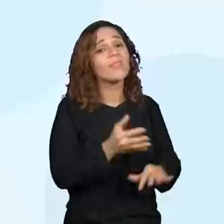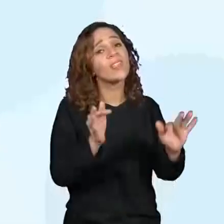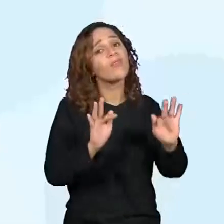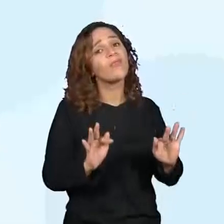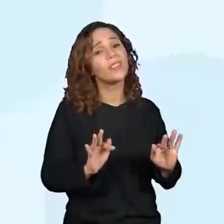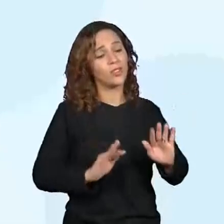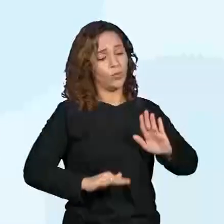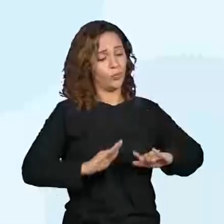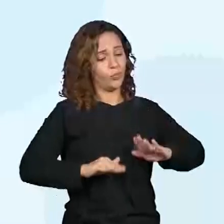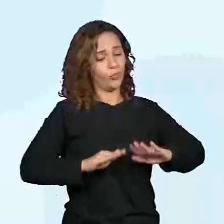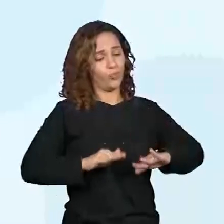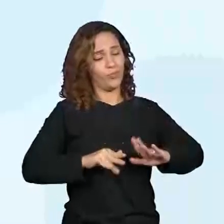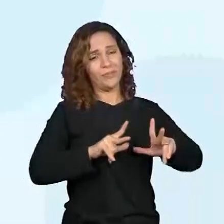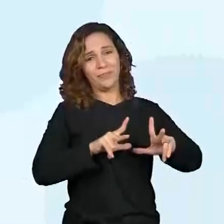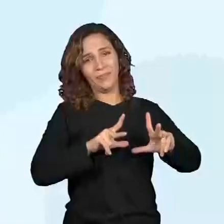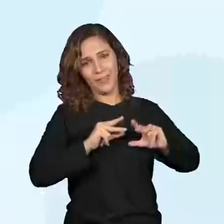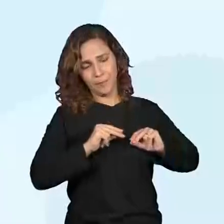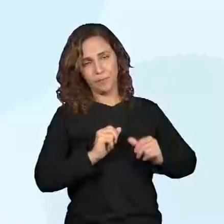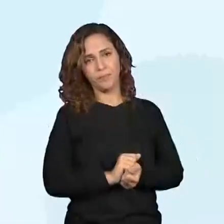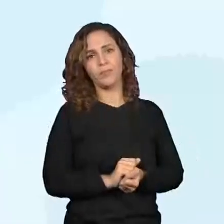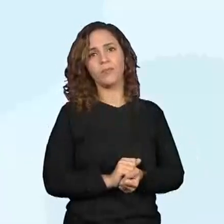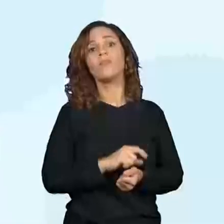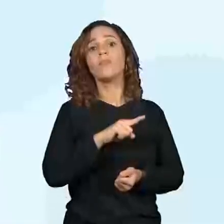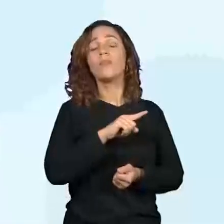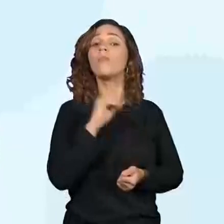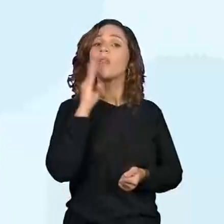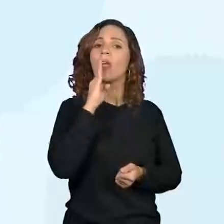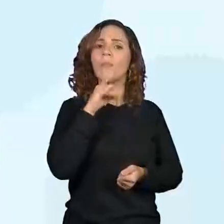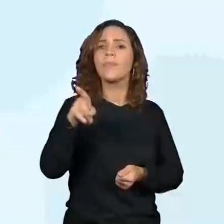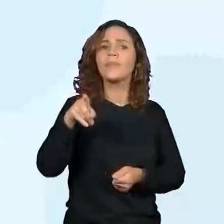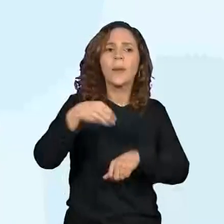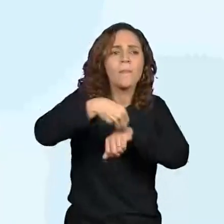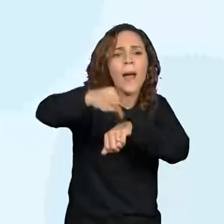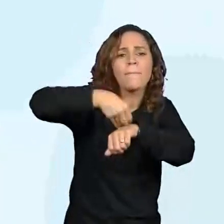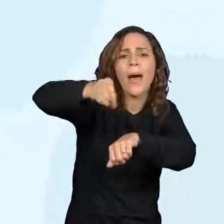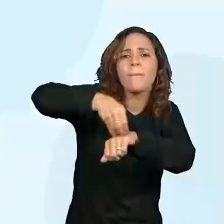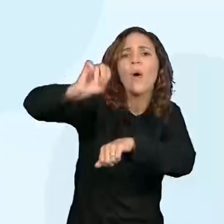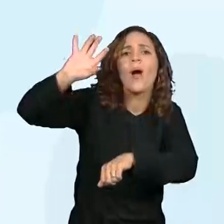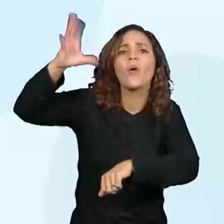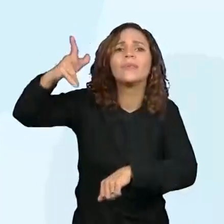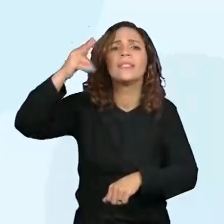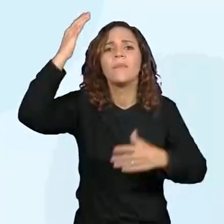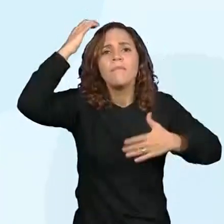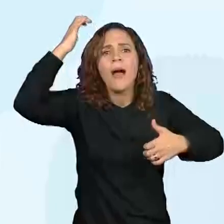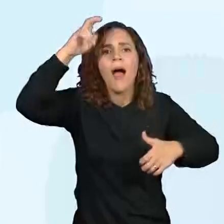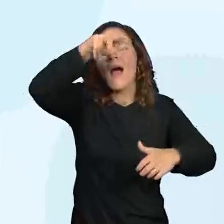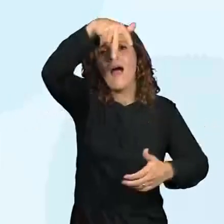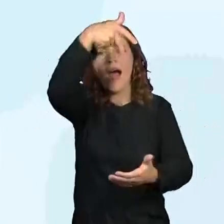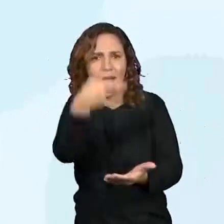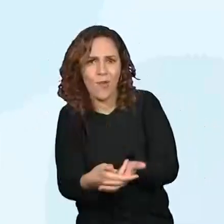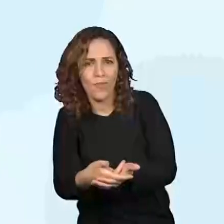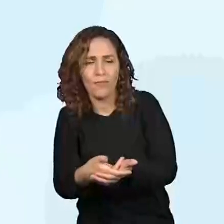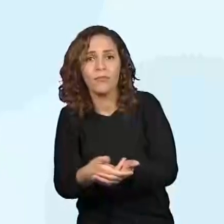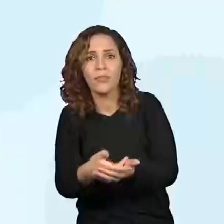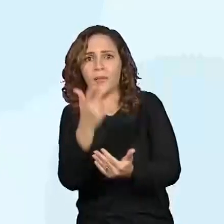de presente. Rápido foi contar para muitos o que tinha acontecido. Logo vieram mais pessoas